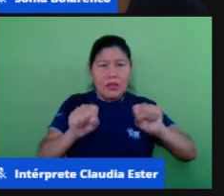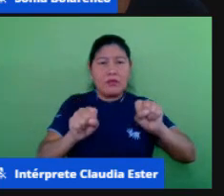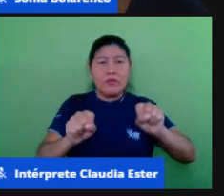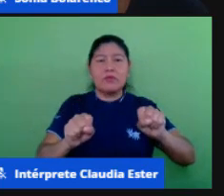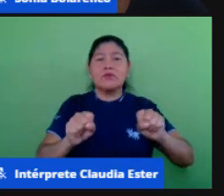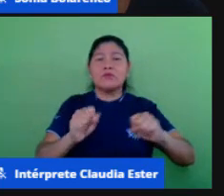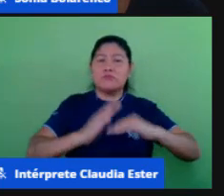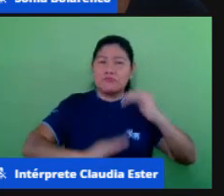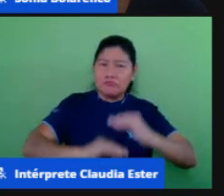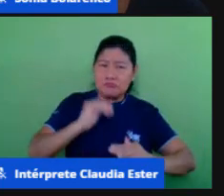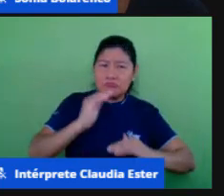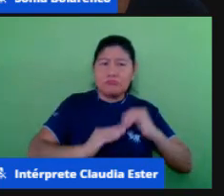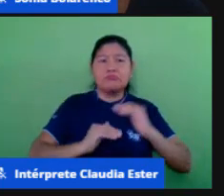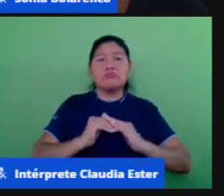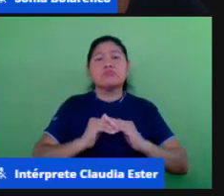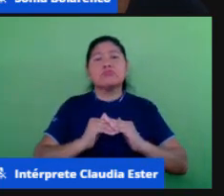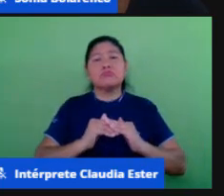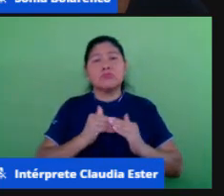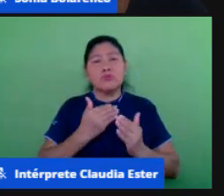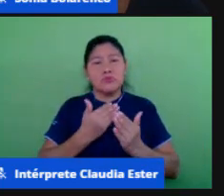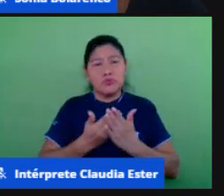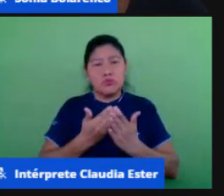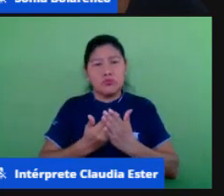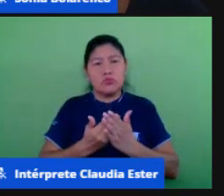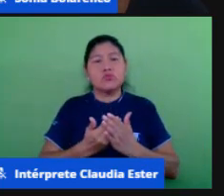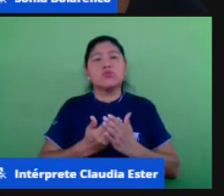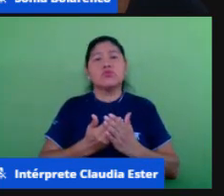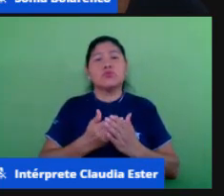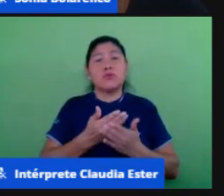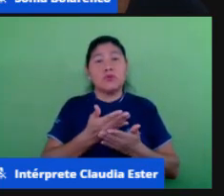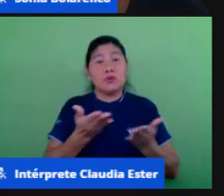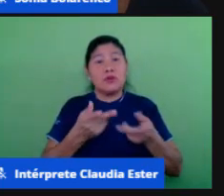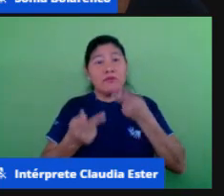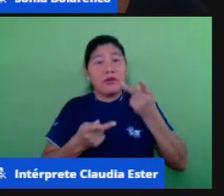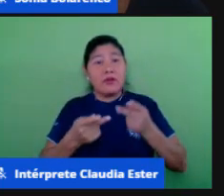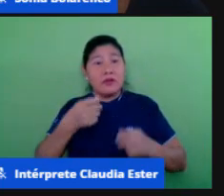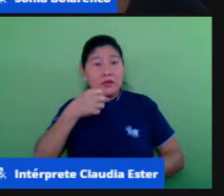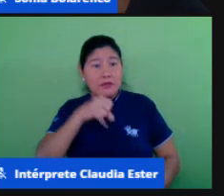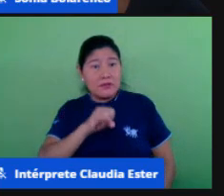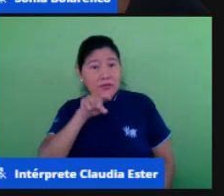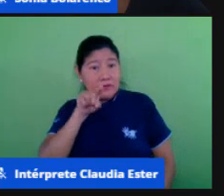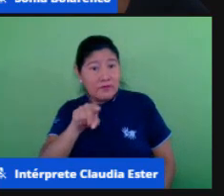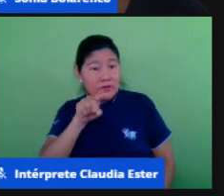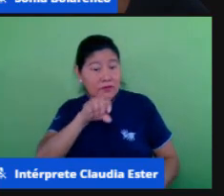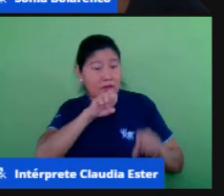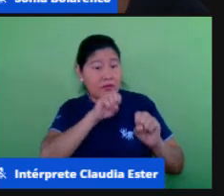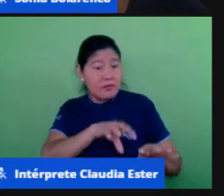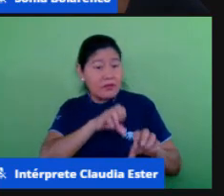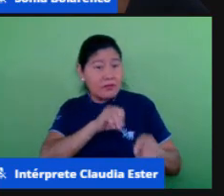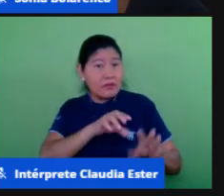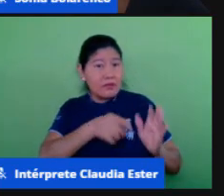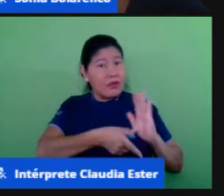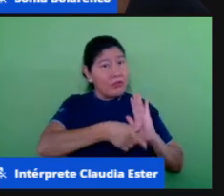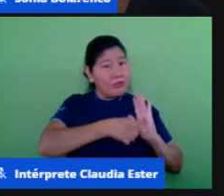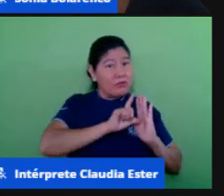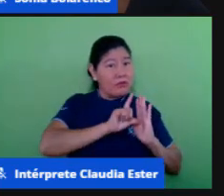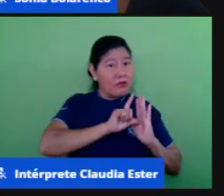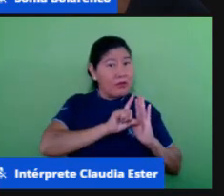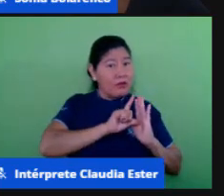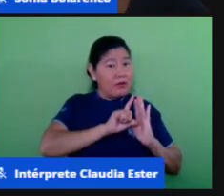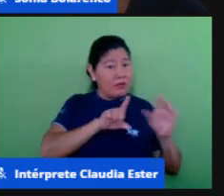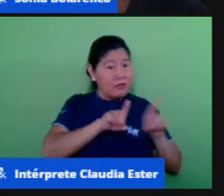linguista estadunidense ele diz se você está ensinando o você ensinava cinco anos atrás